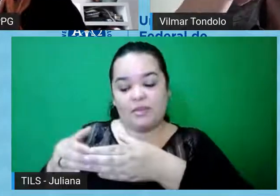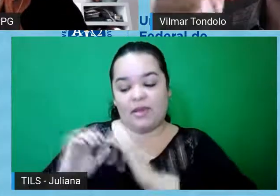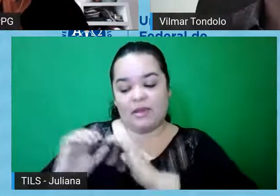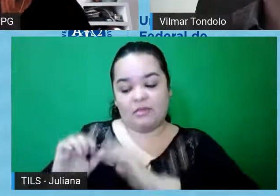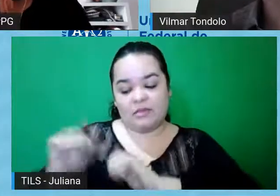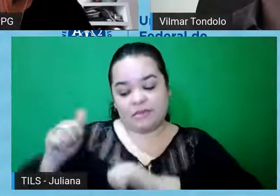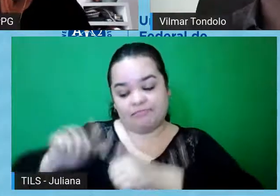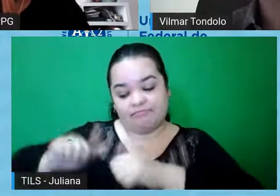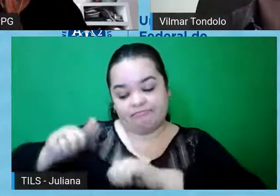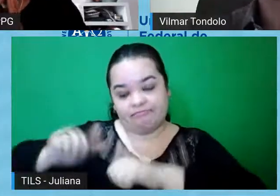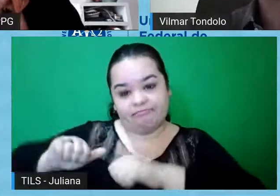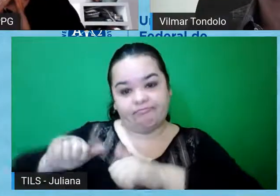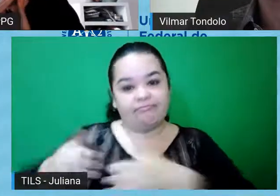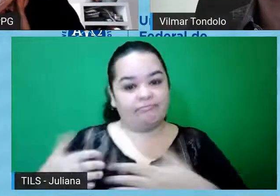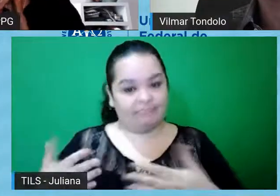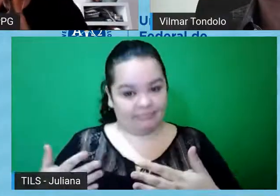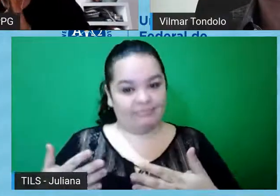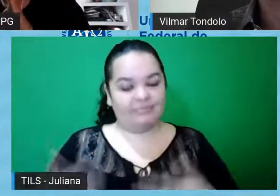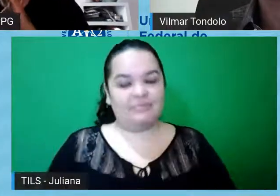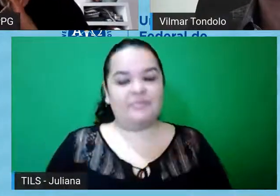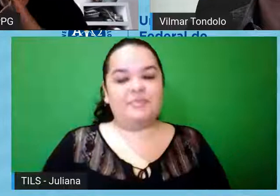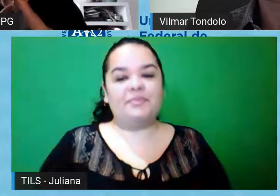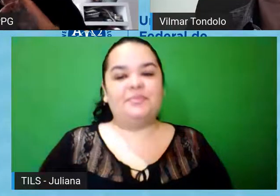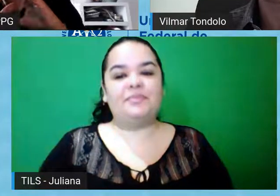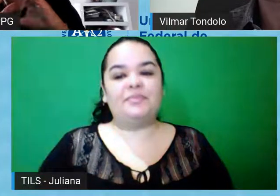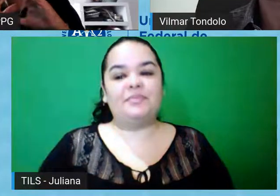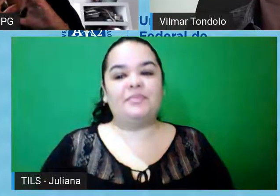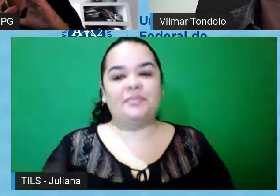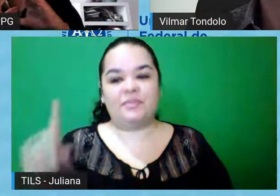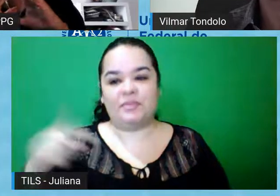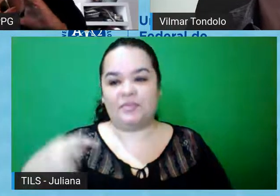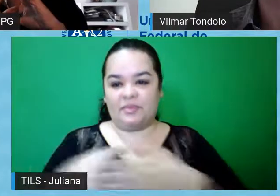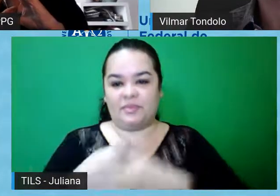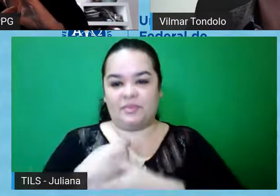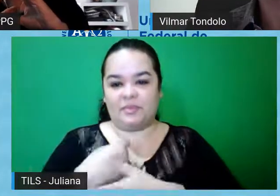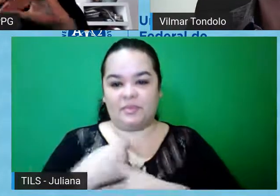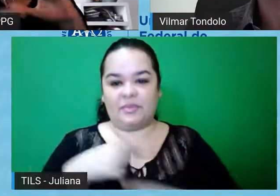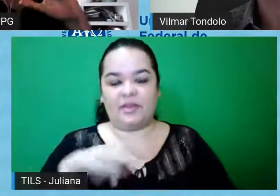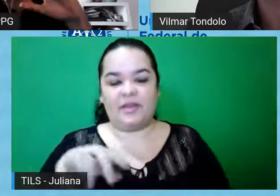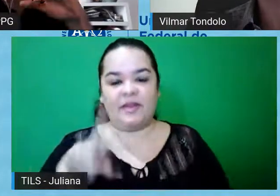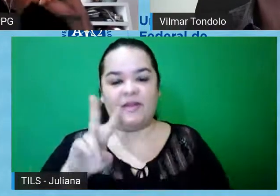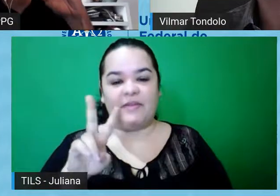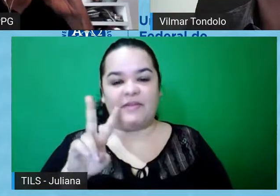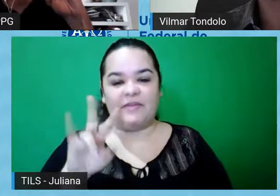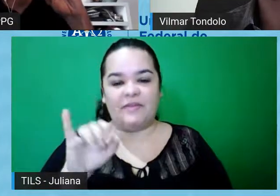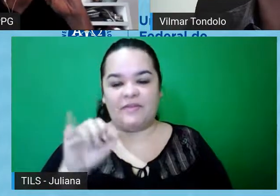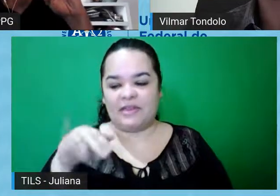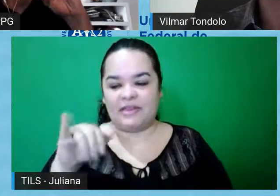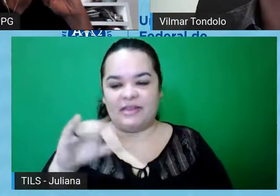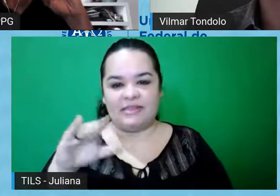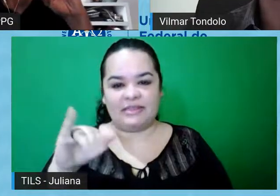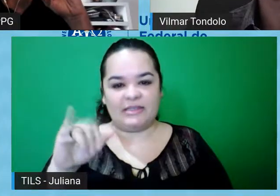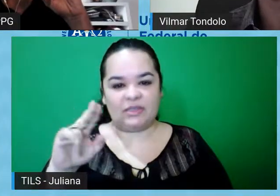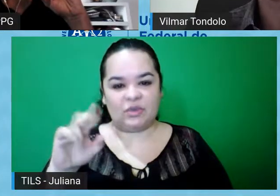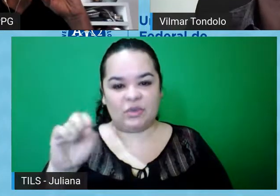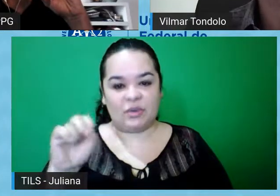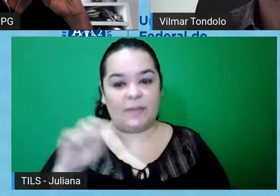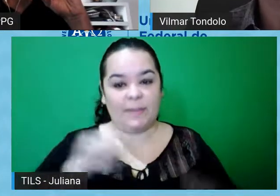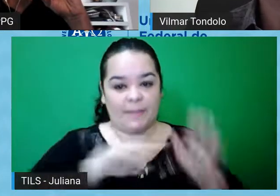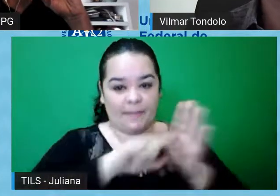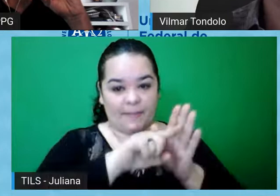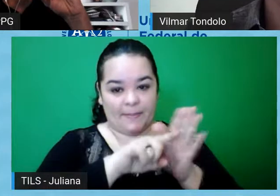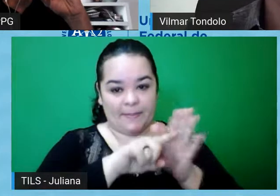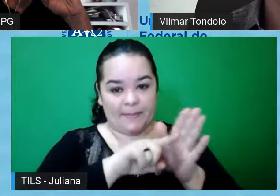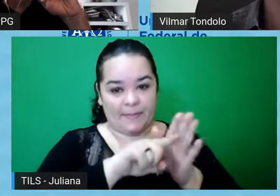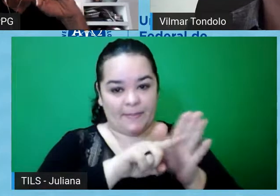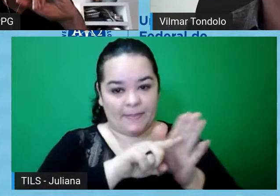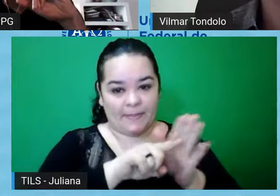lógica é essa. A gente tem uma pergunta do Abel Vinícius, né, que coloca que a pesquisa, né, lida com a questão